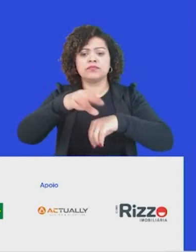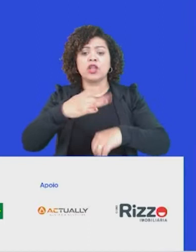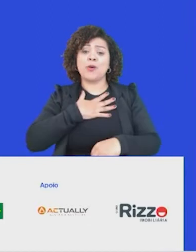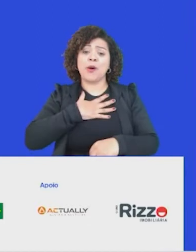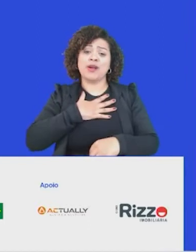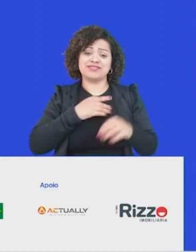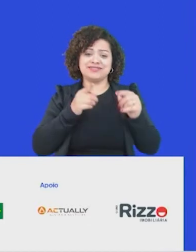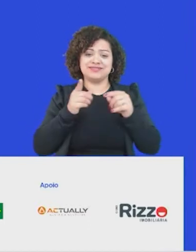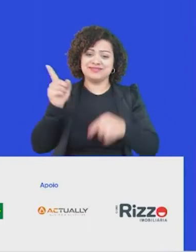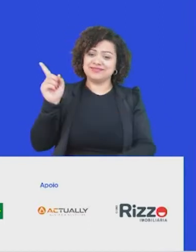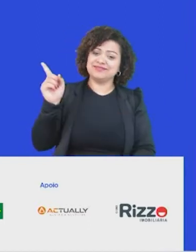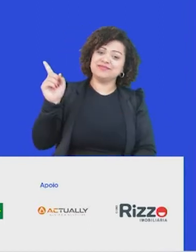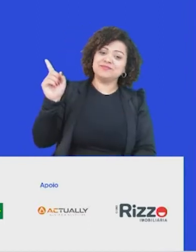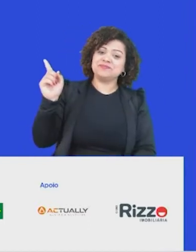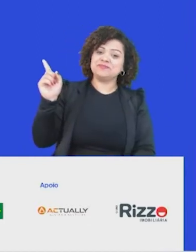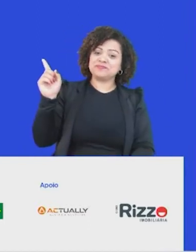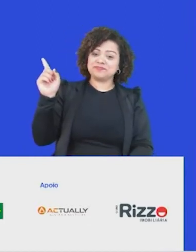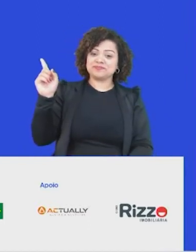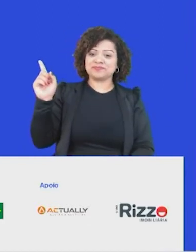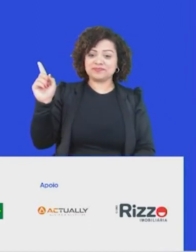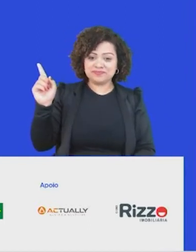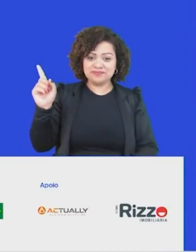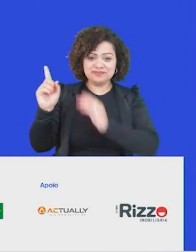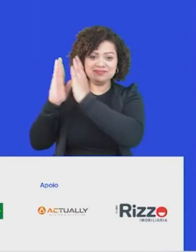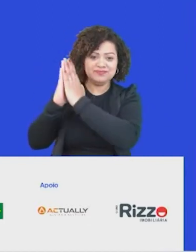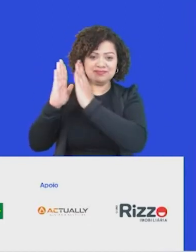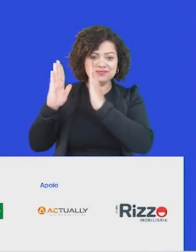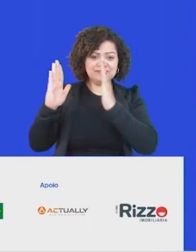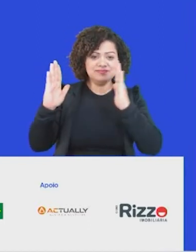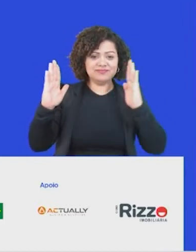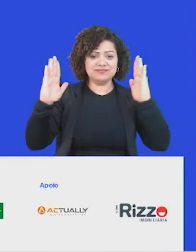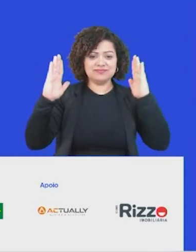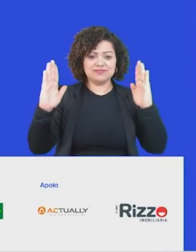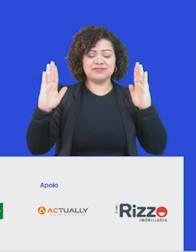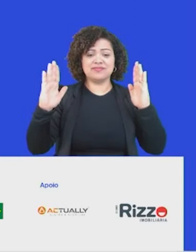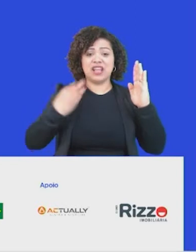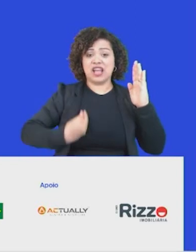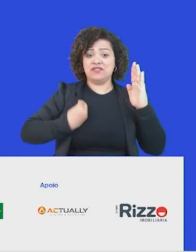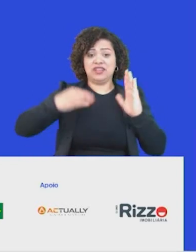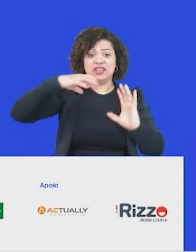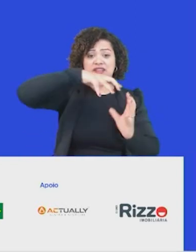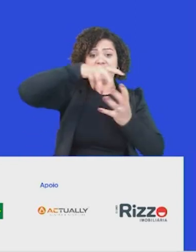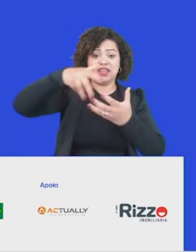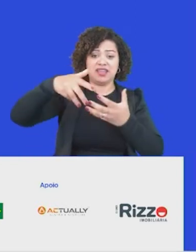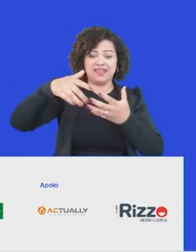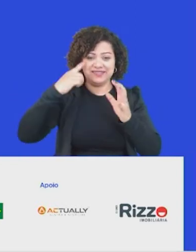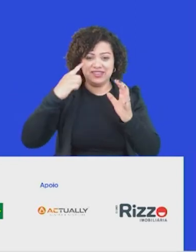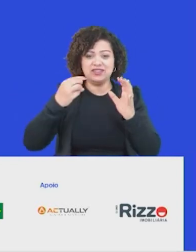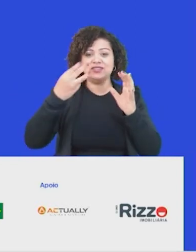que o Fred da Tati e a Mandala fizeram, onde mostra a vida da Terra num eixo de 365